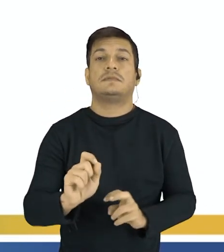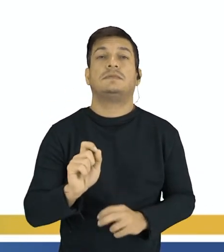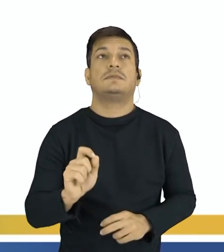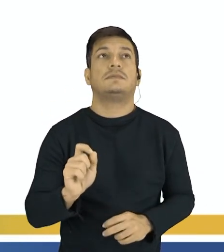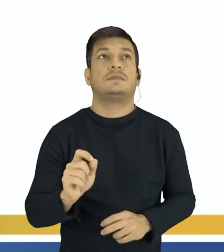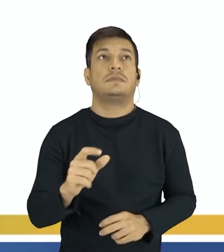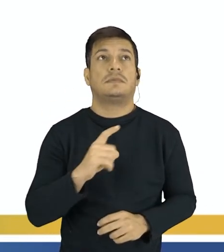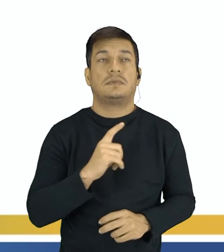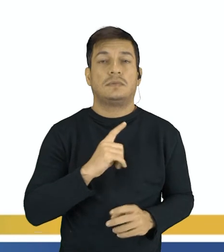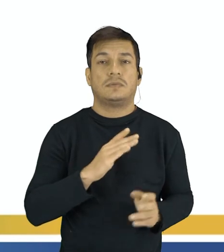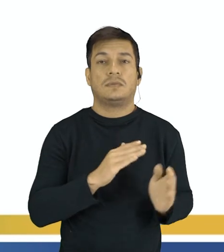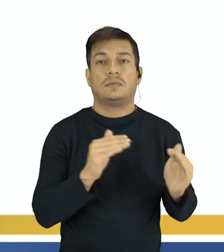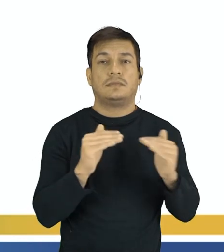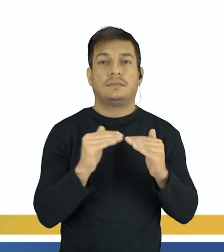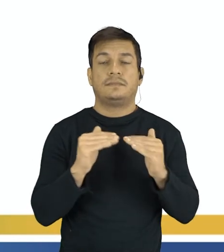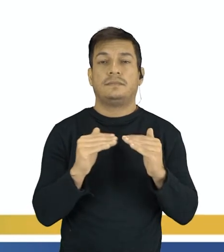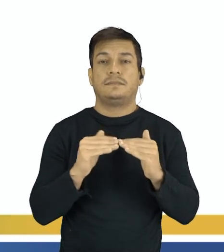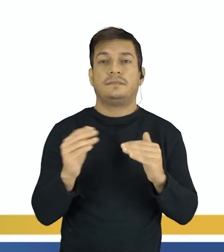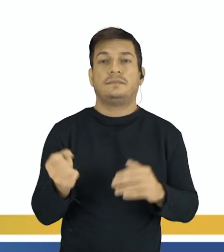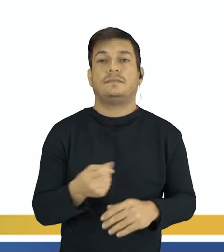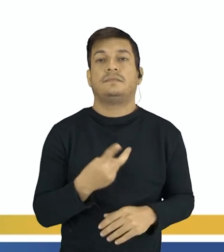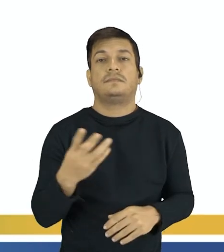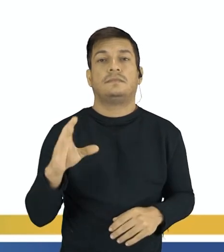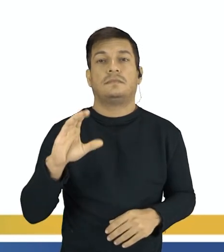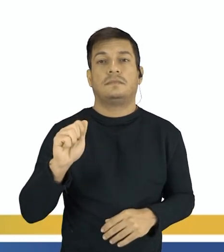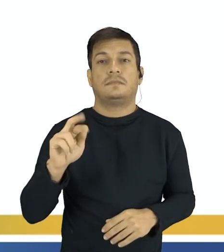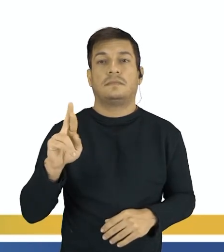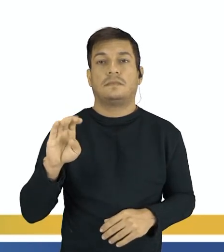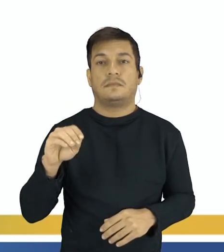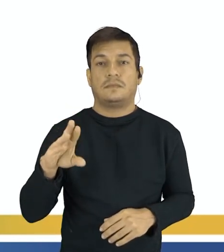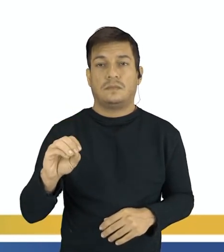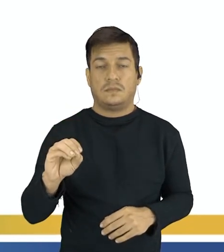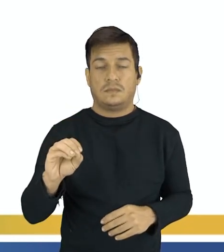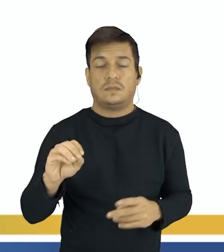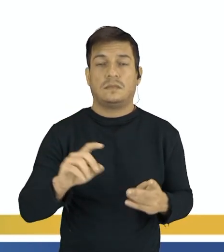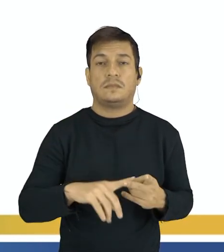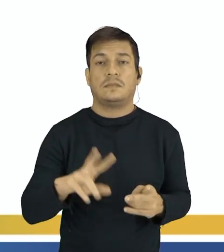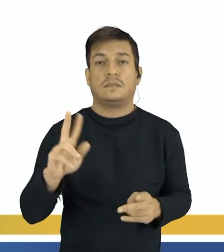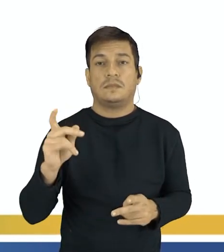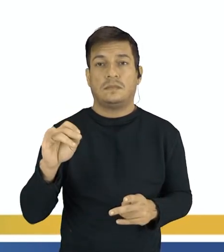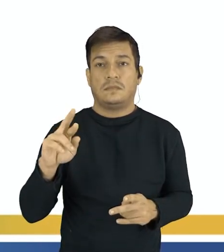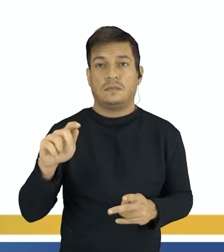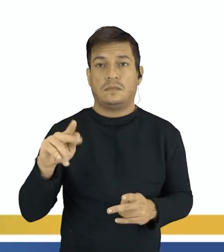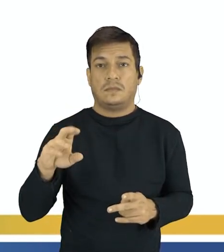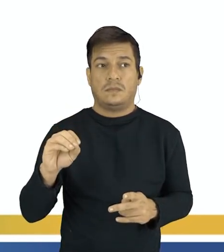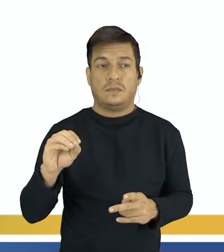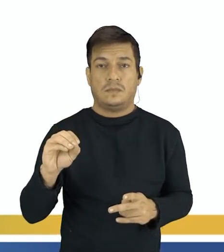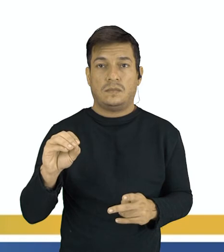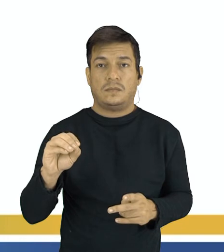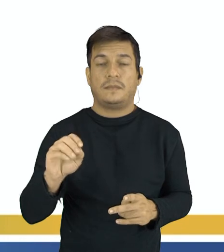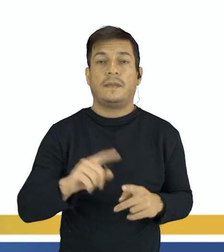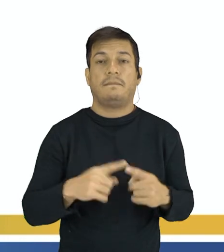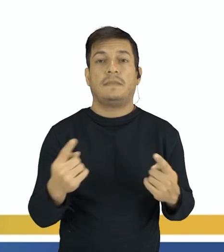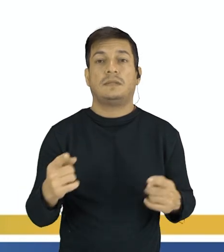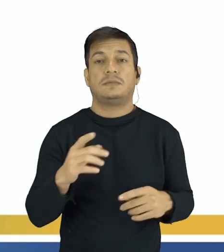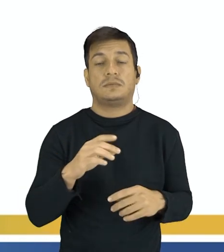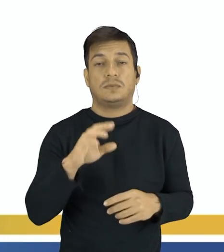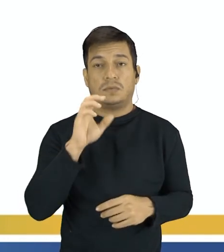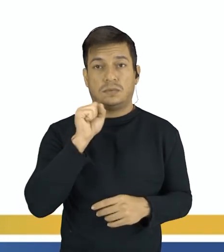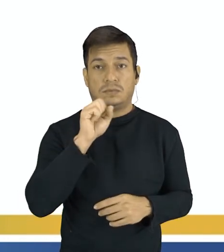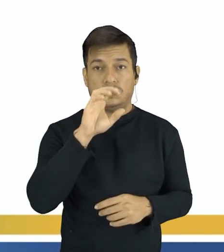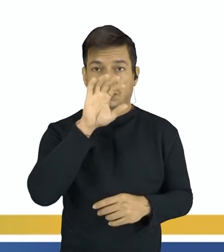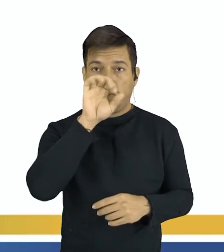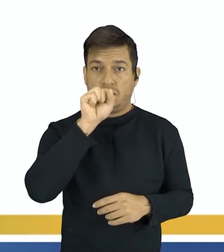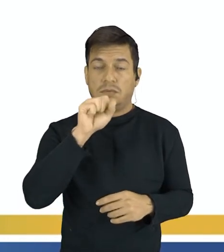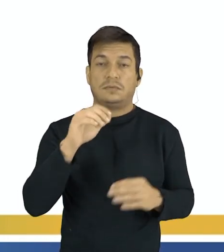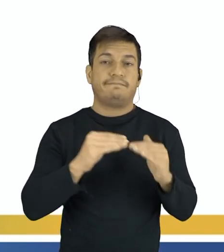que a gente passa a ter um equilíbrio na quantidade de carbono e de hidrogênio entre os reagentes e produtos. Mas o oxigênio ainda